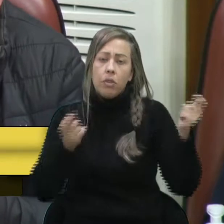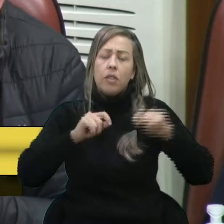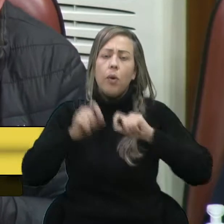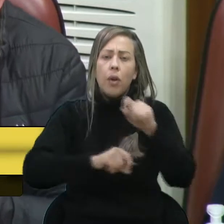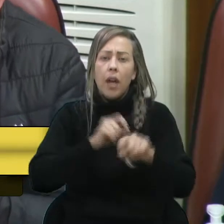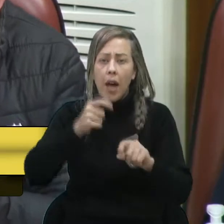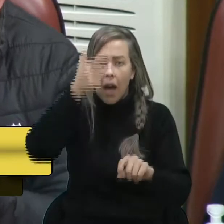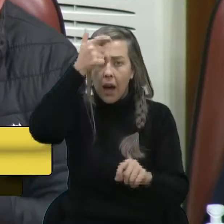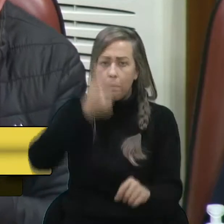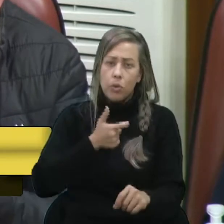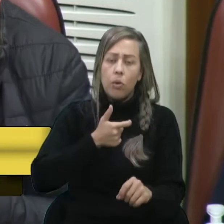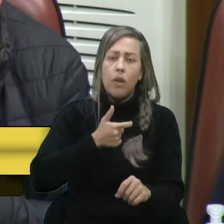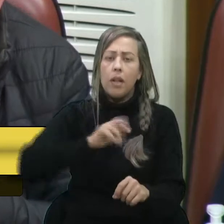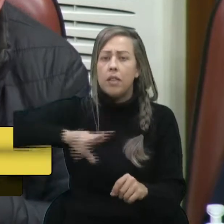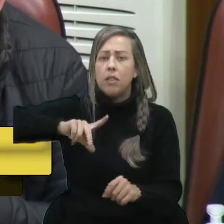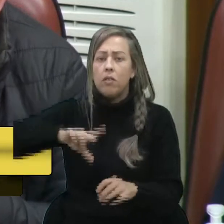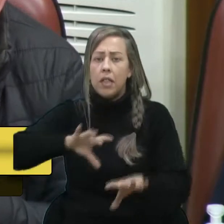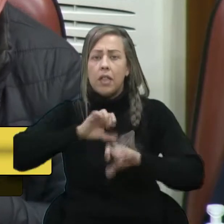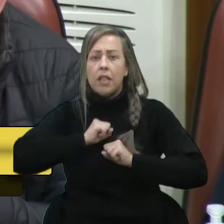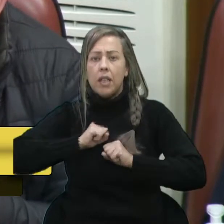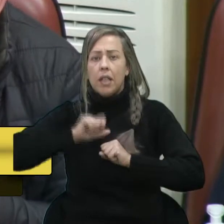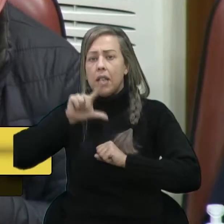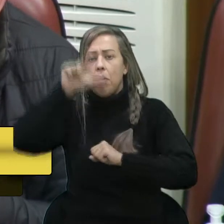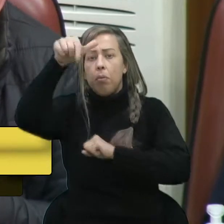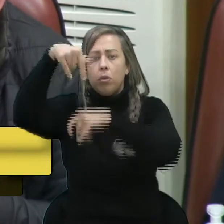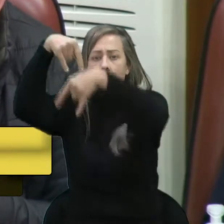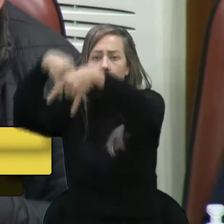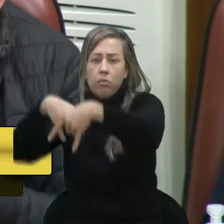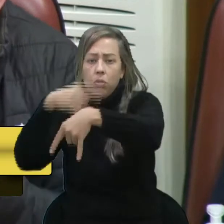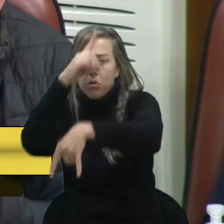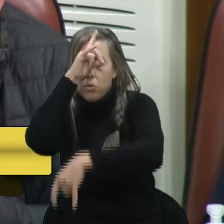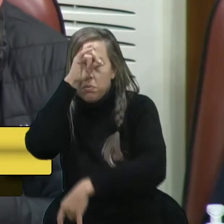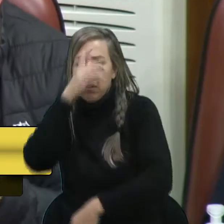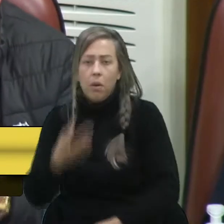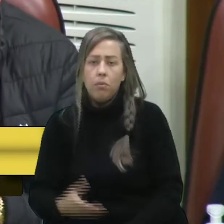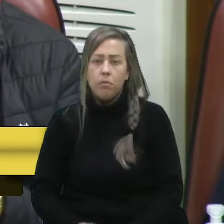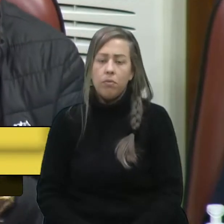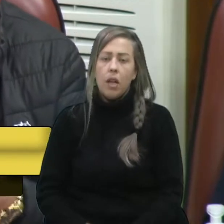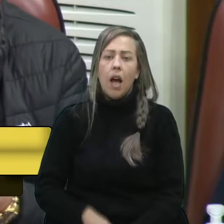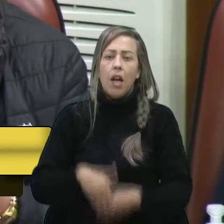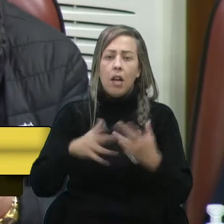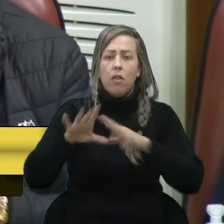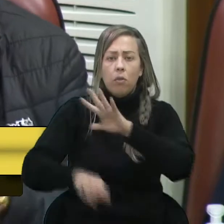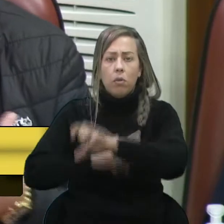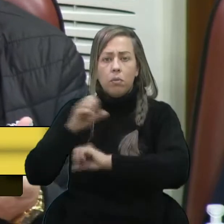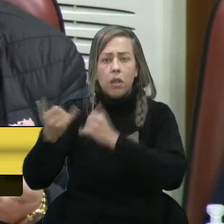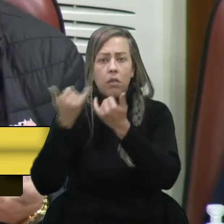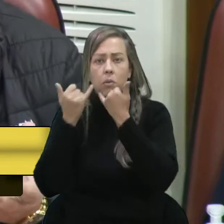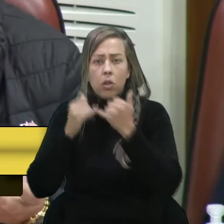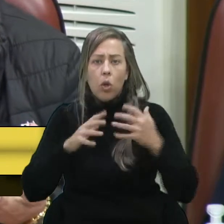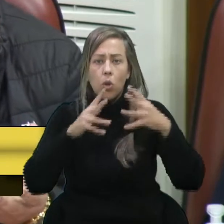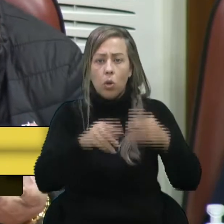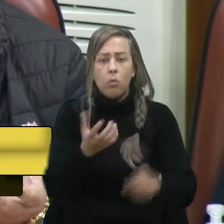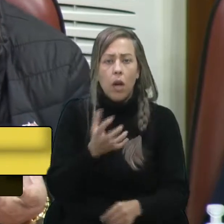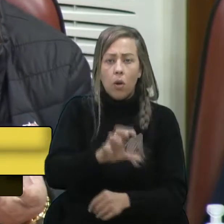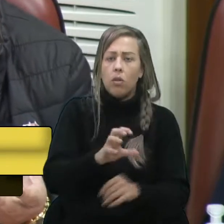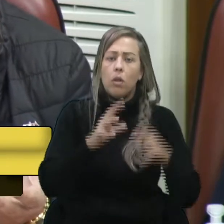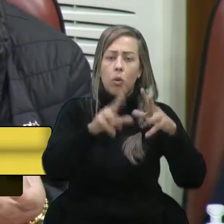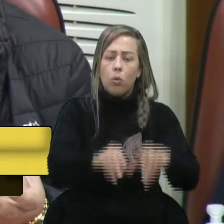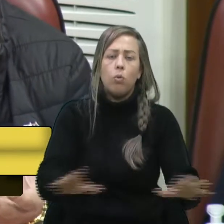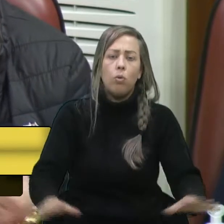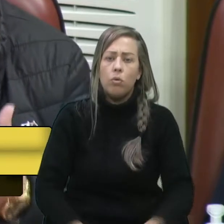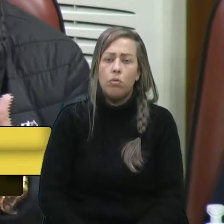essa pessoa não vá ocupar um leite do hospital. E aí a gente foi atrás, foi buscar, mas aqui todo mundo é contra tudo.